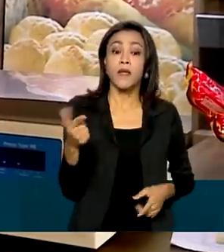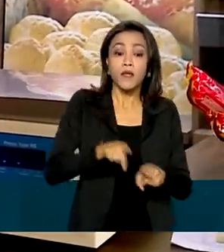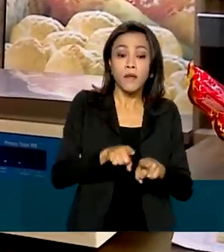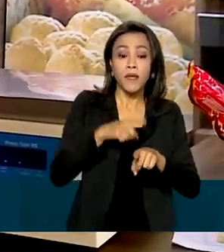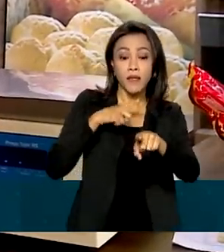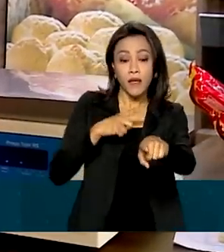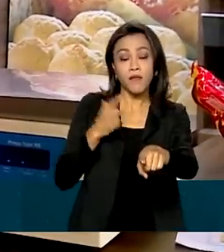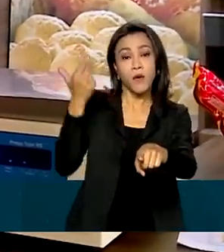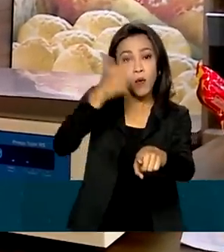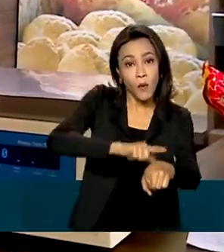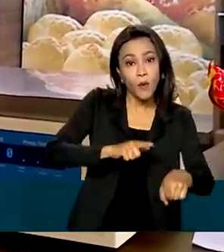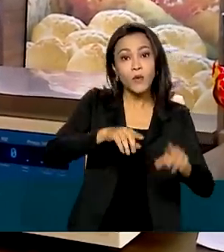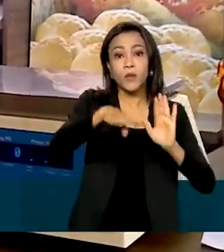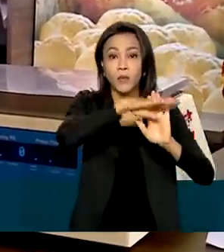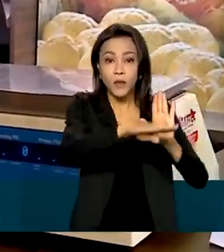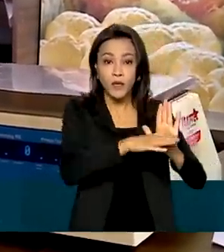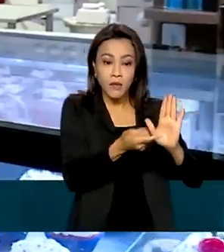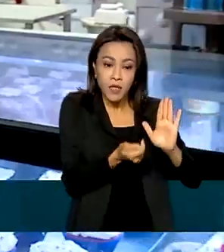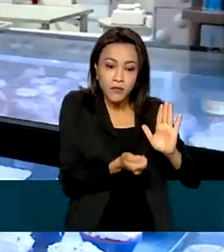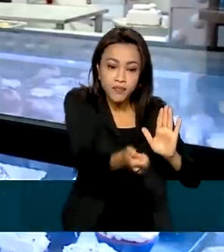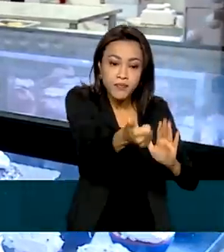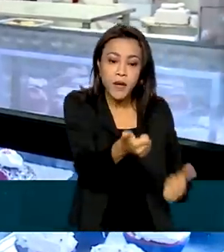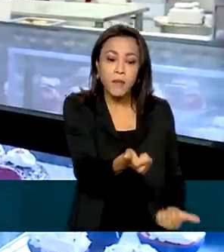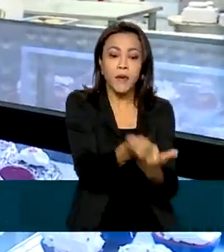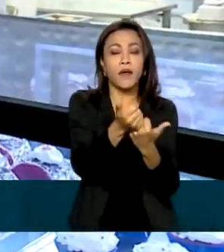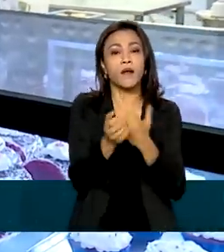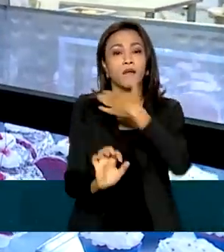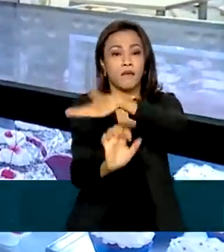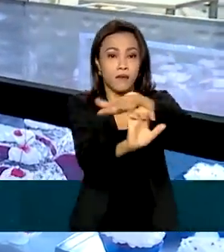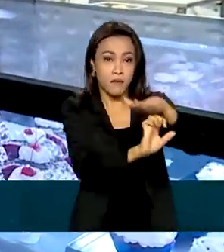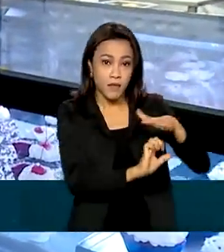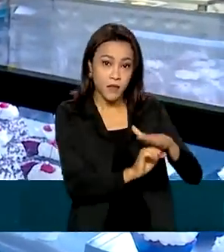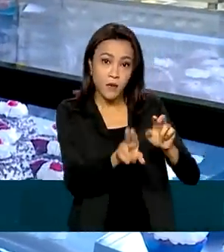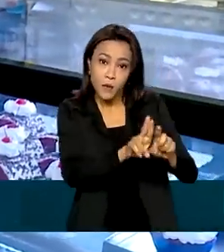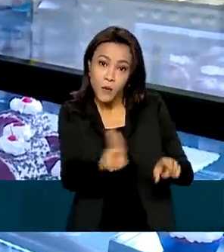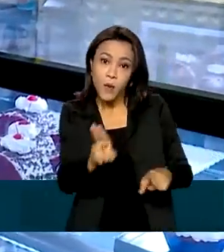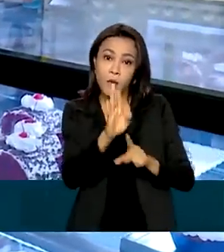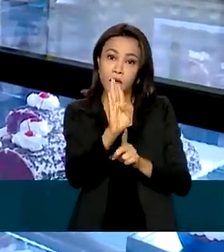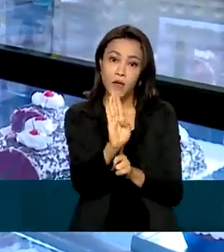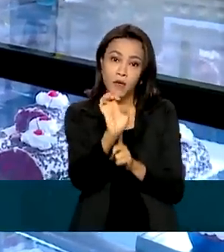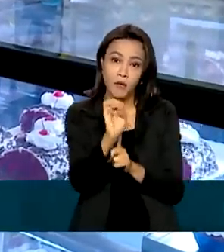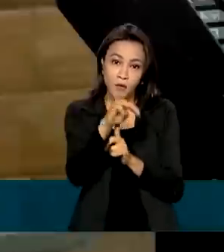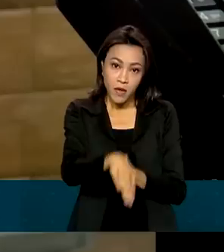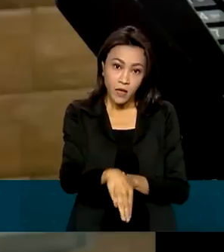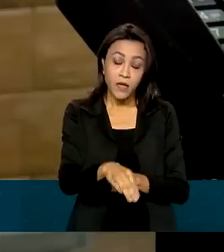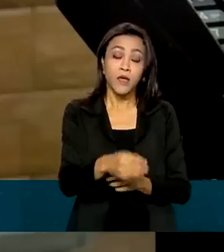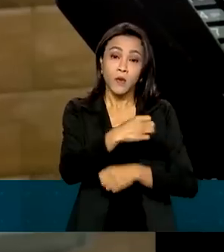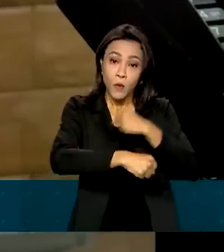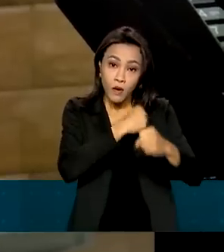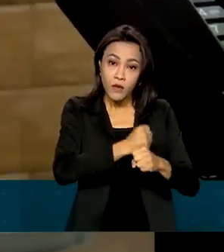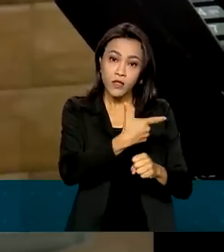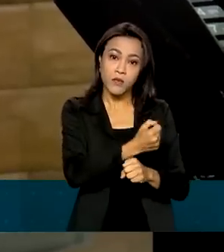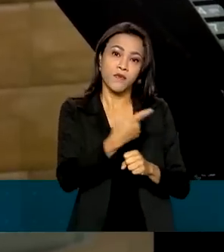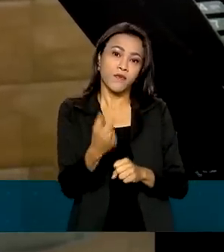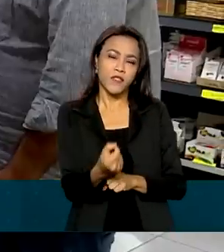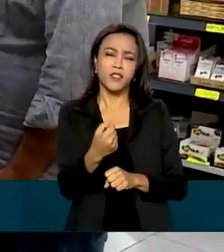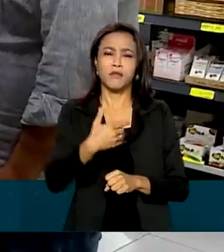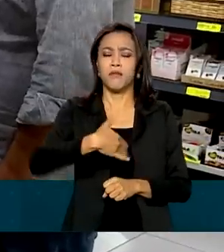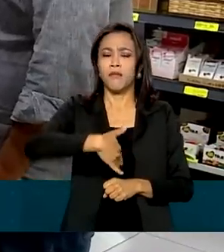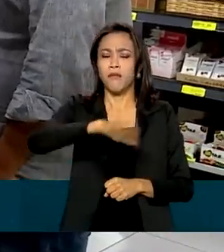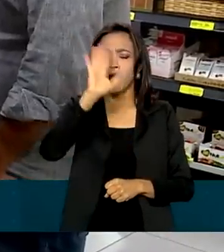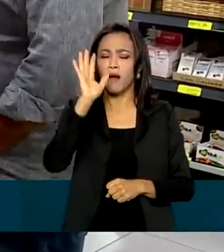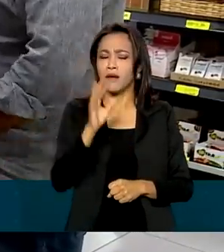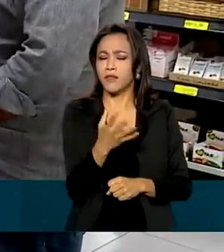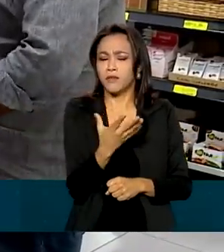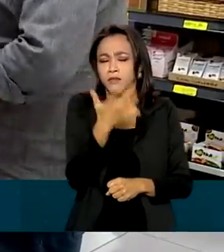Manutenção do Emprego e da Renda, o BEM, que só em 2020 beneficiou mais de 9,8 milhões de